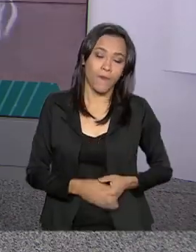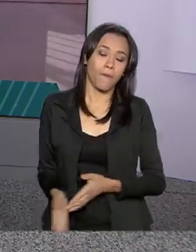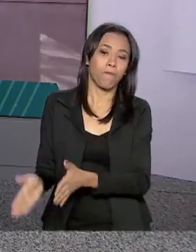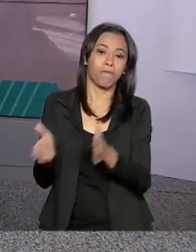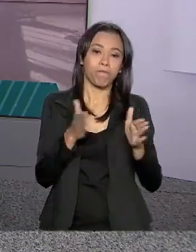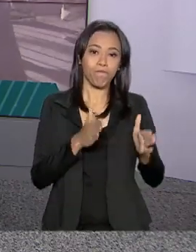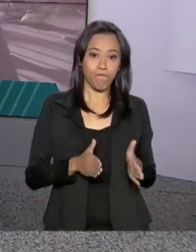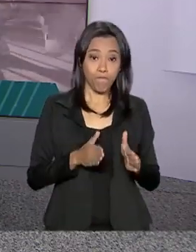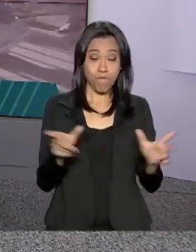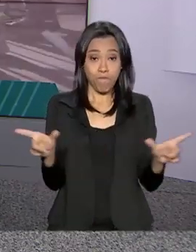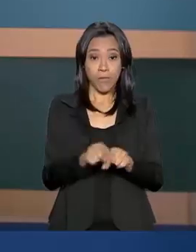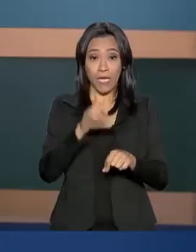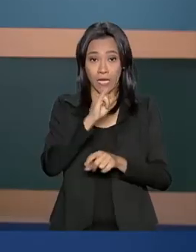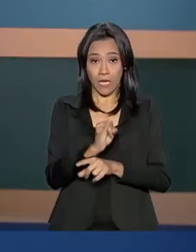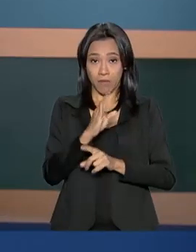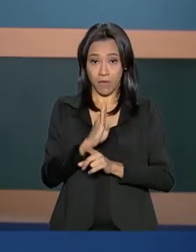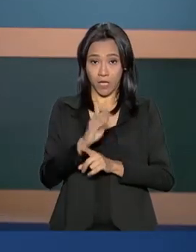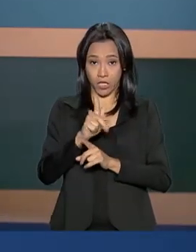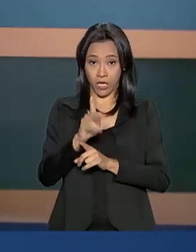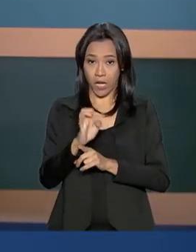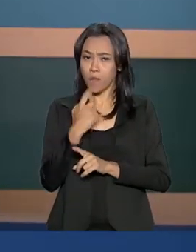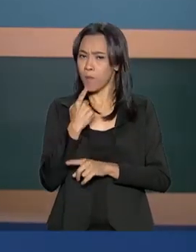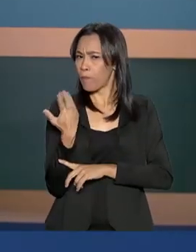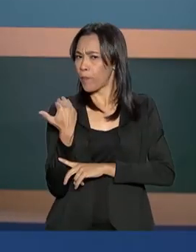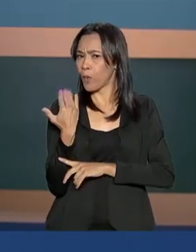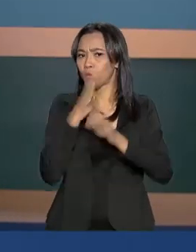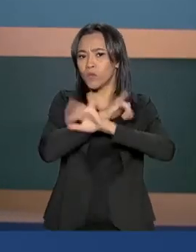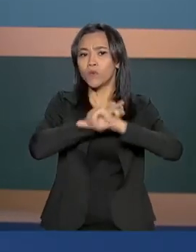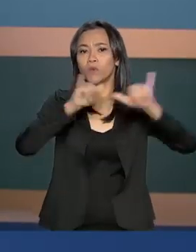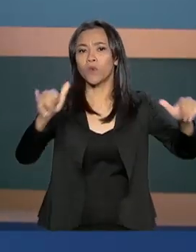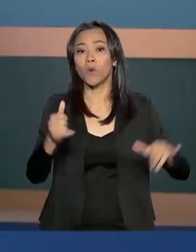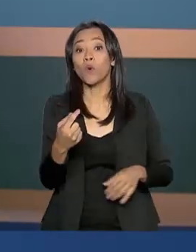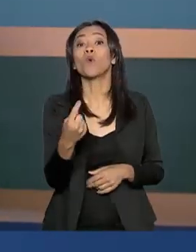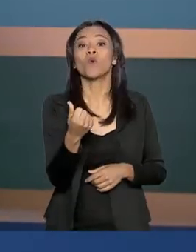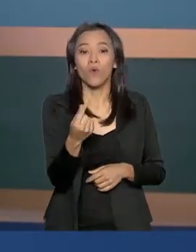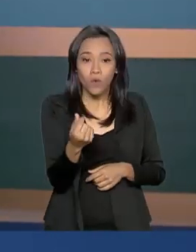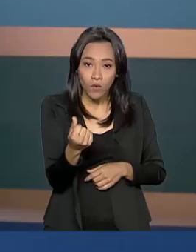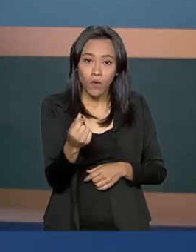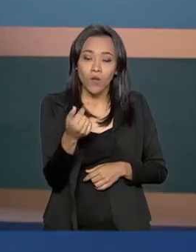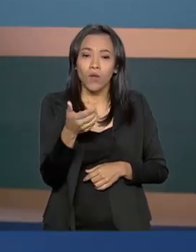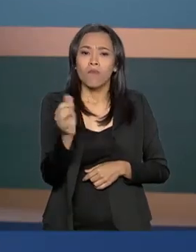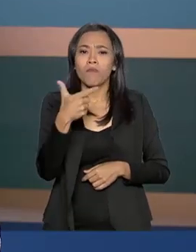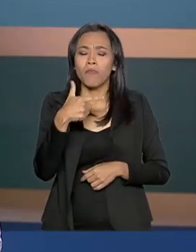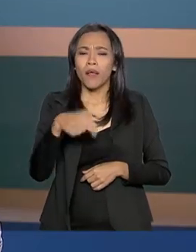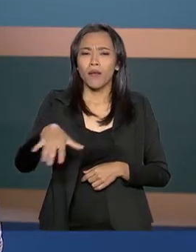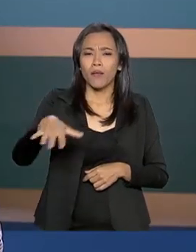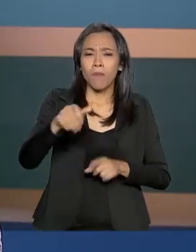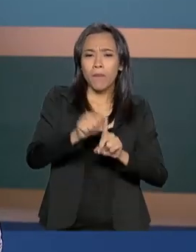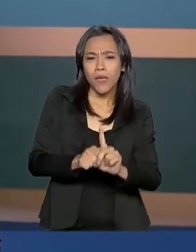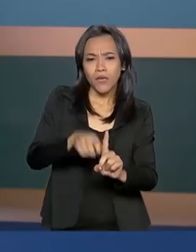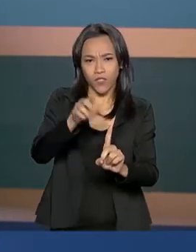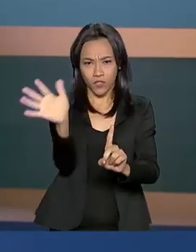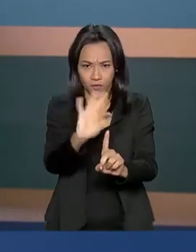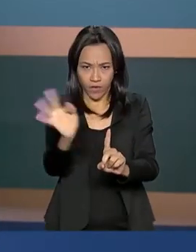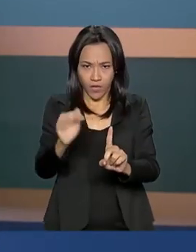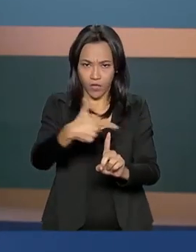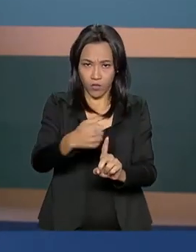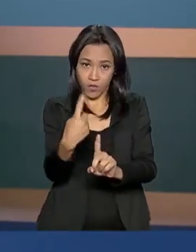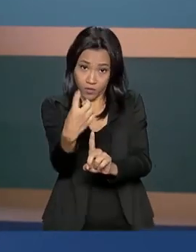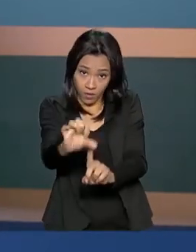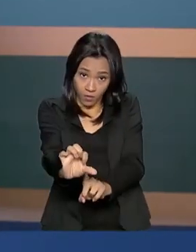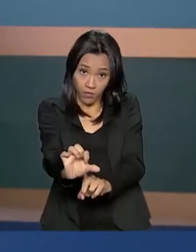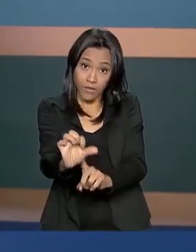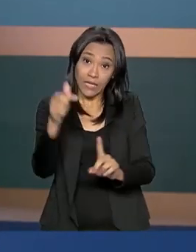O IBGE divulgou agora há pouco o índice de preços ao produtor para fevereiro de 2019.